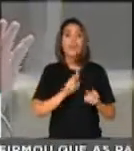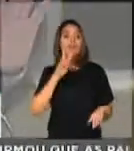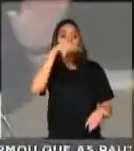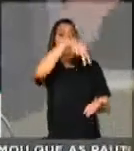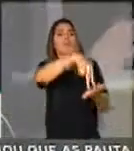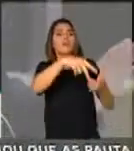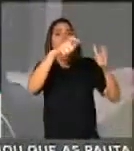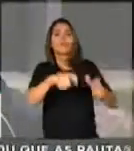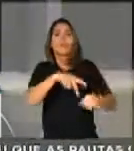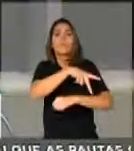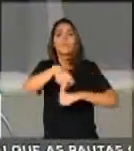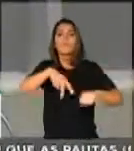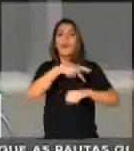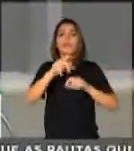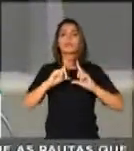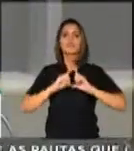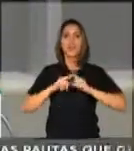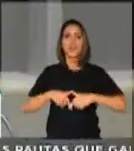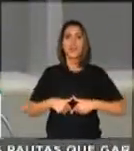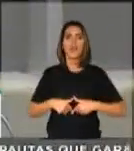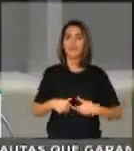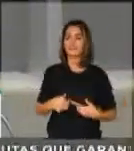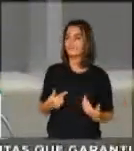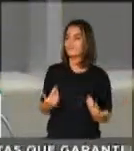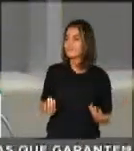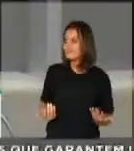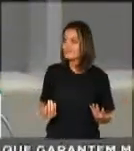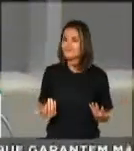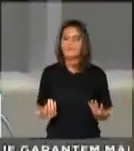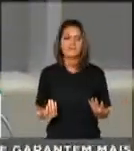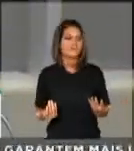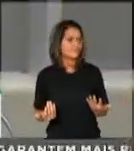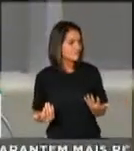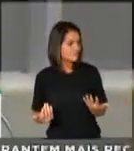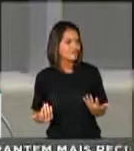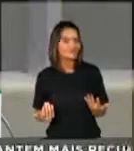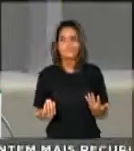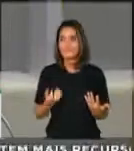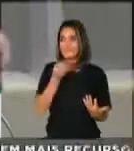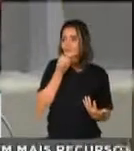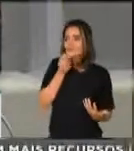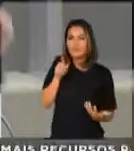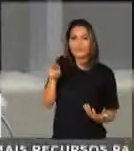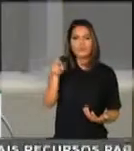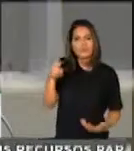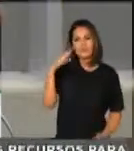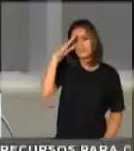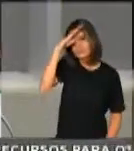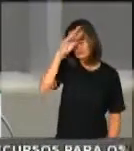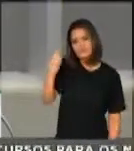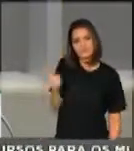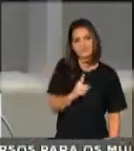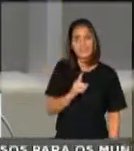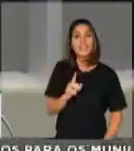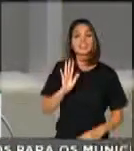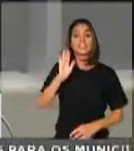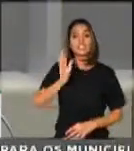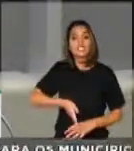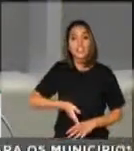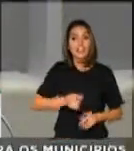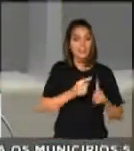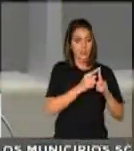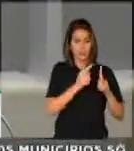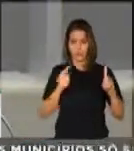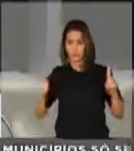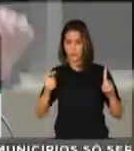desagradar os dois lados do conflito árabe-israelense. 100 dias de conflito com o